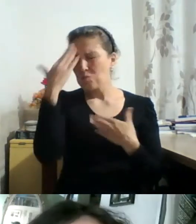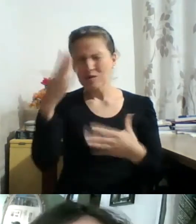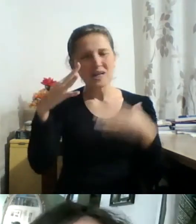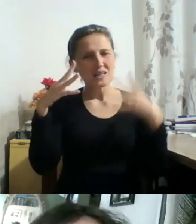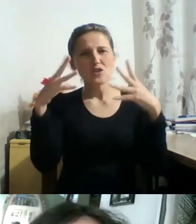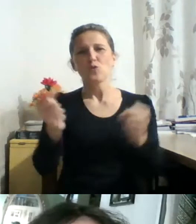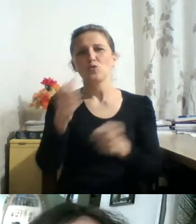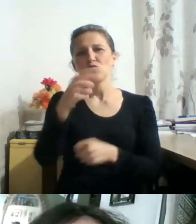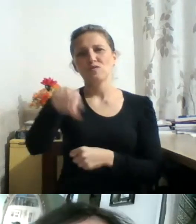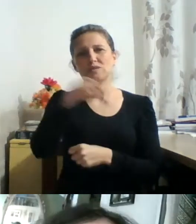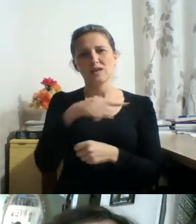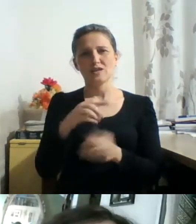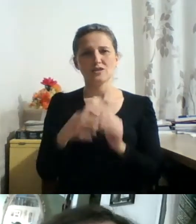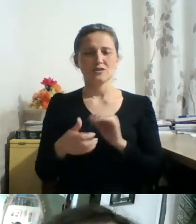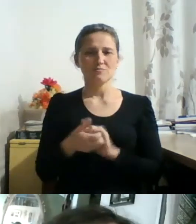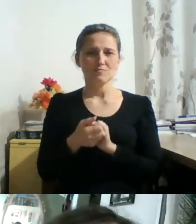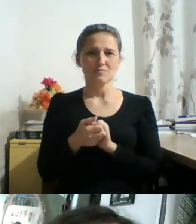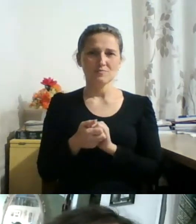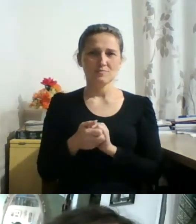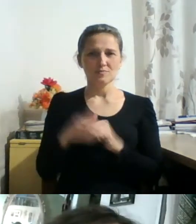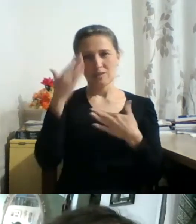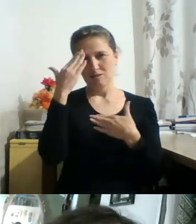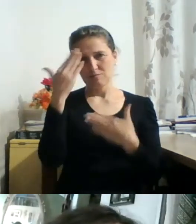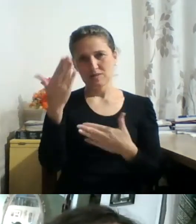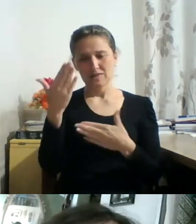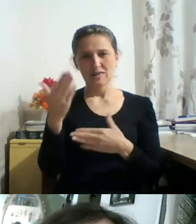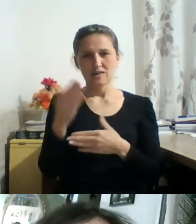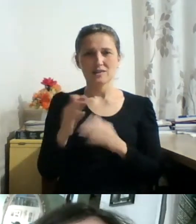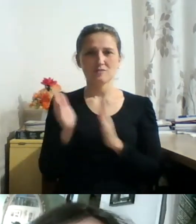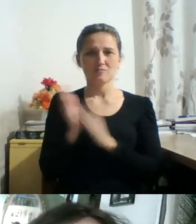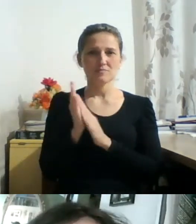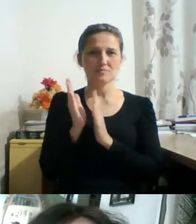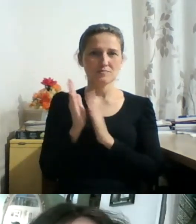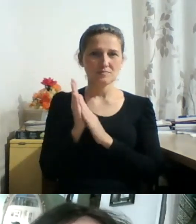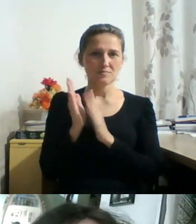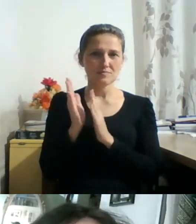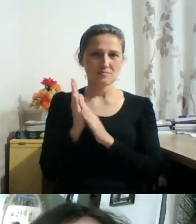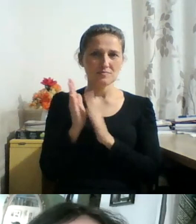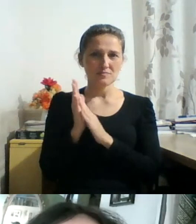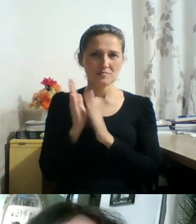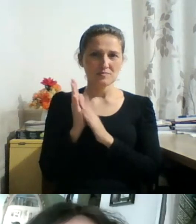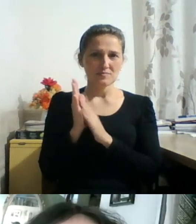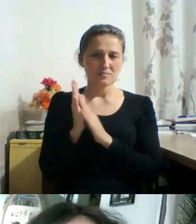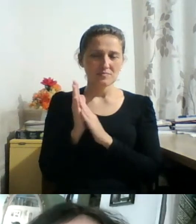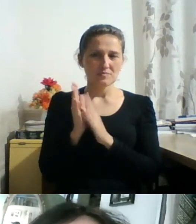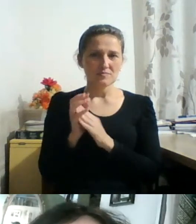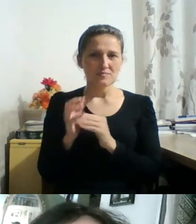de coração. Obrigada, Boris. Boris, nós que te agradecemos muitíssimo,